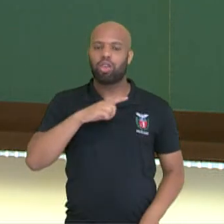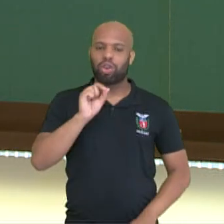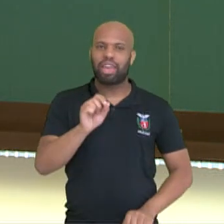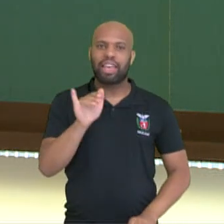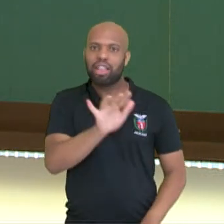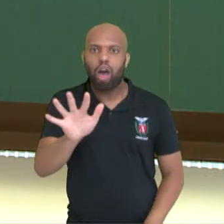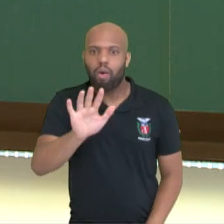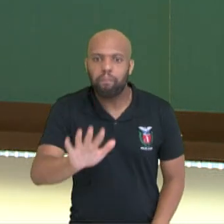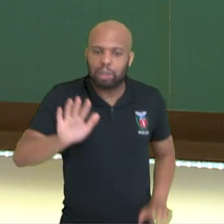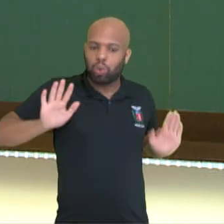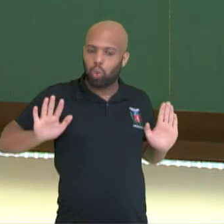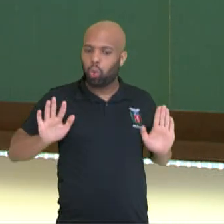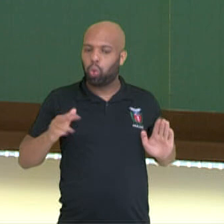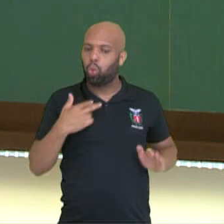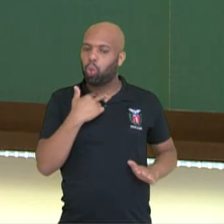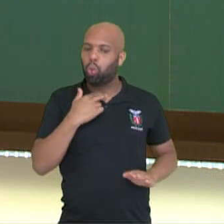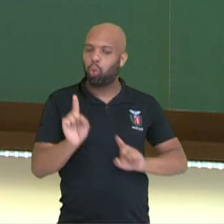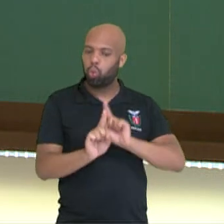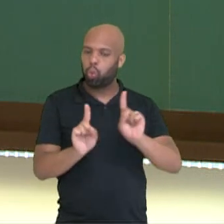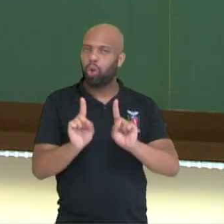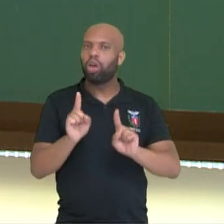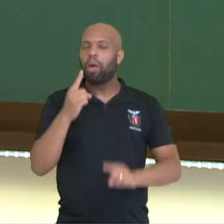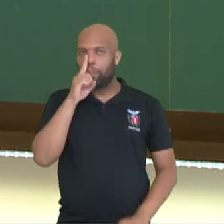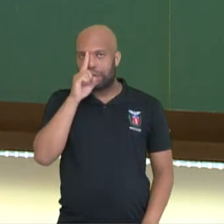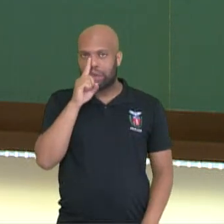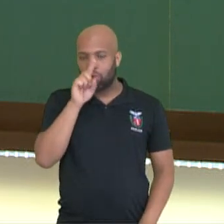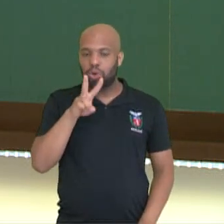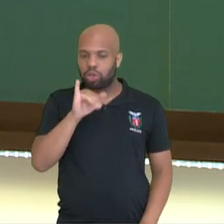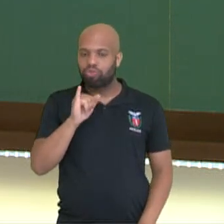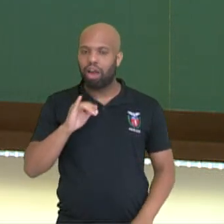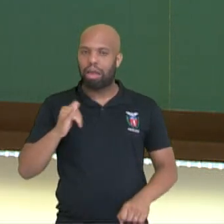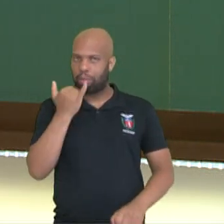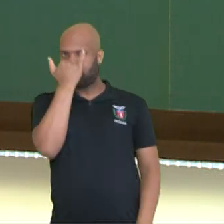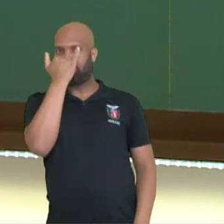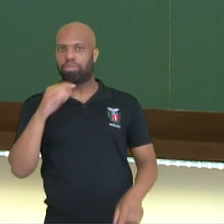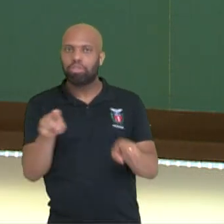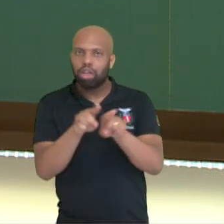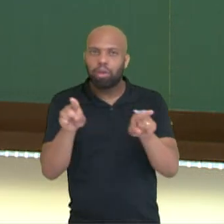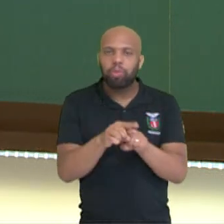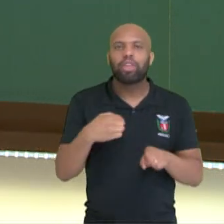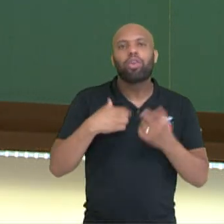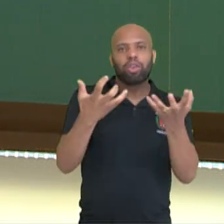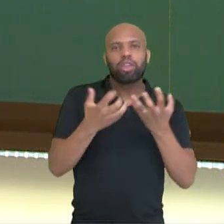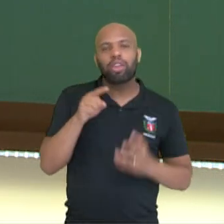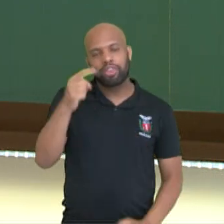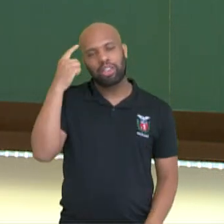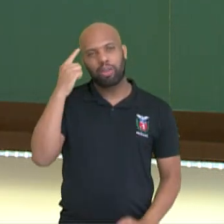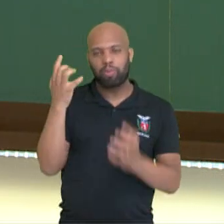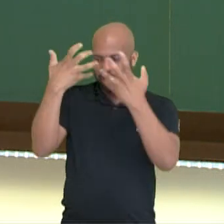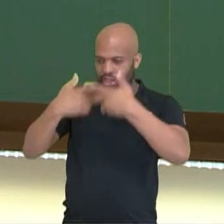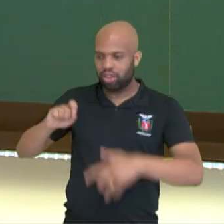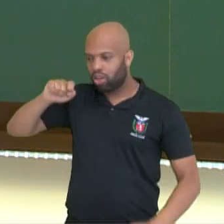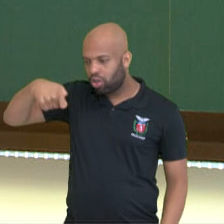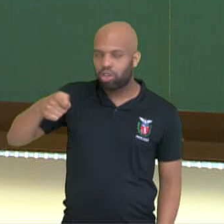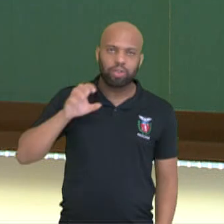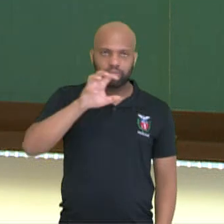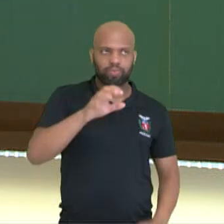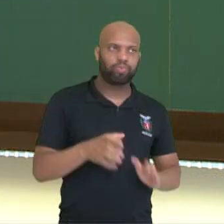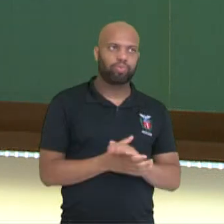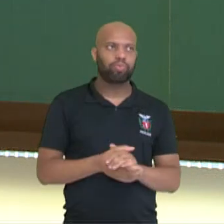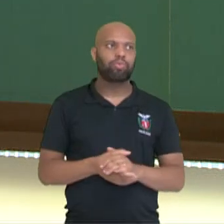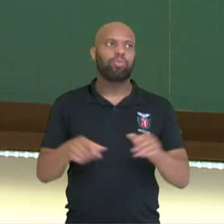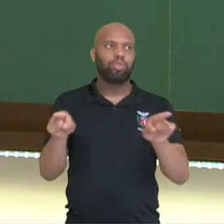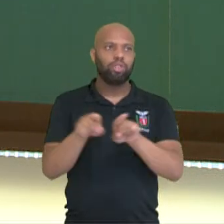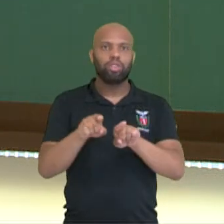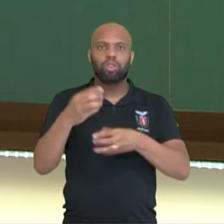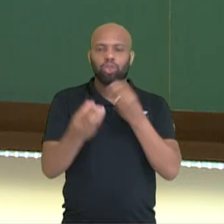sente que você não pode se aproximar porque senão irá se queimar? Então, só gostaria que você pensasse a respeito disso e de